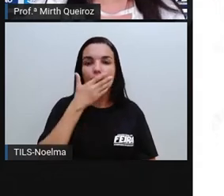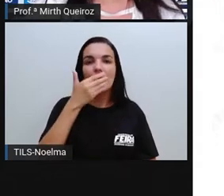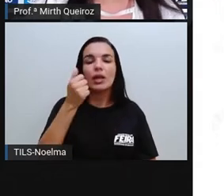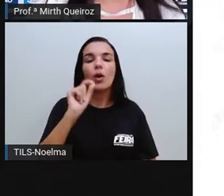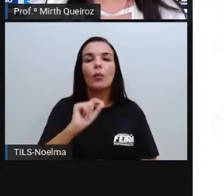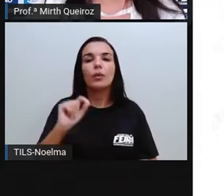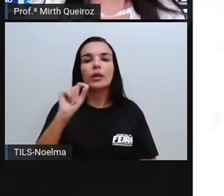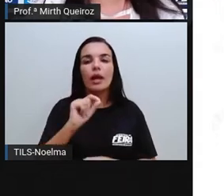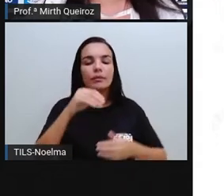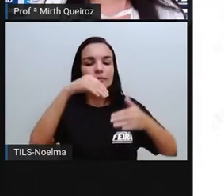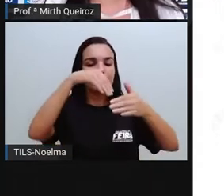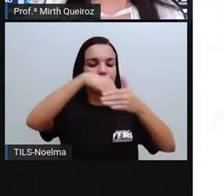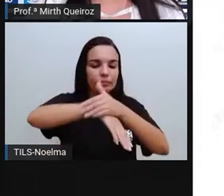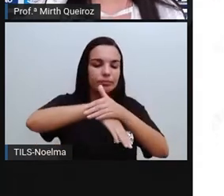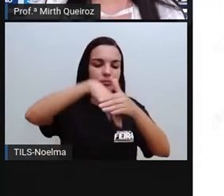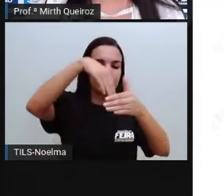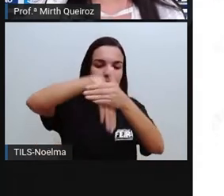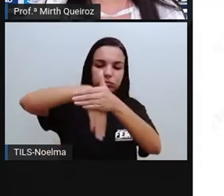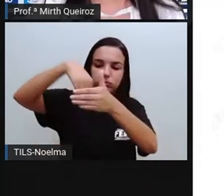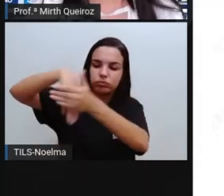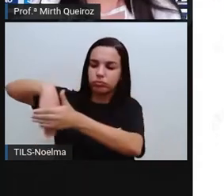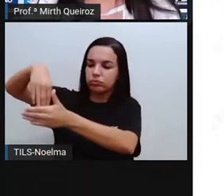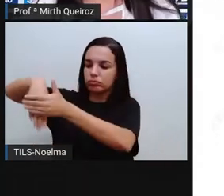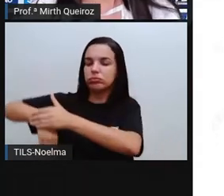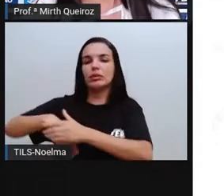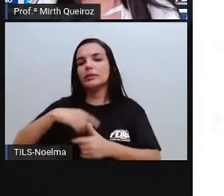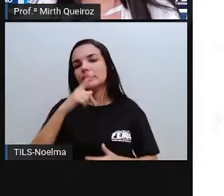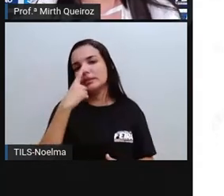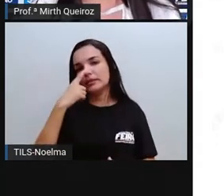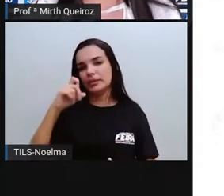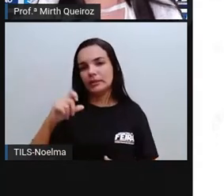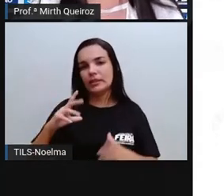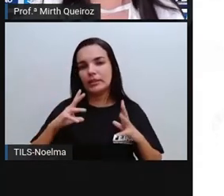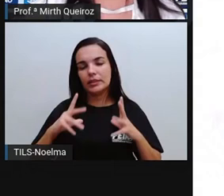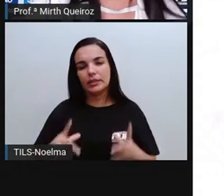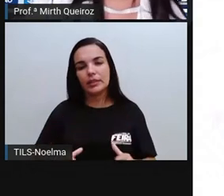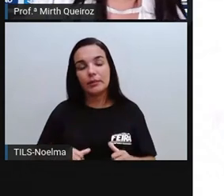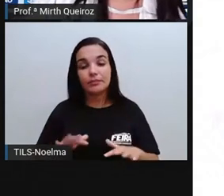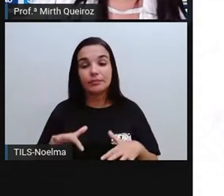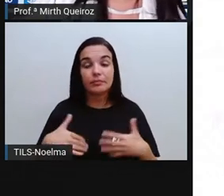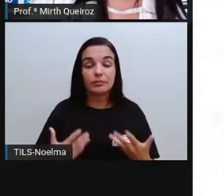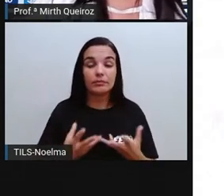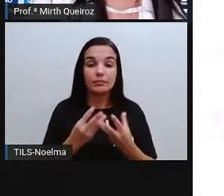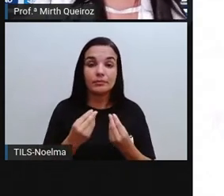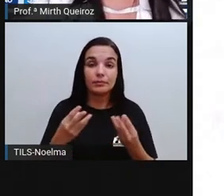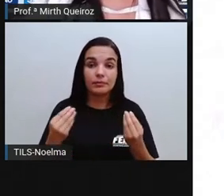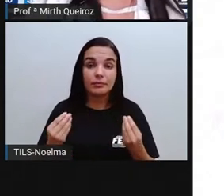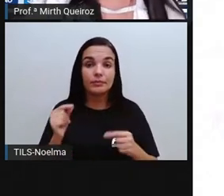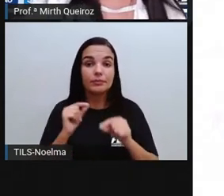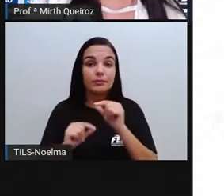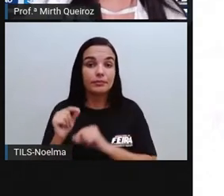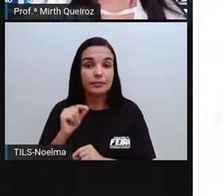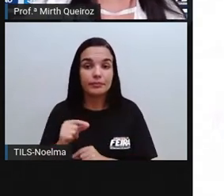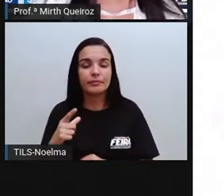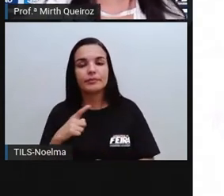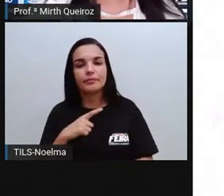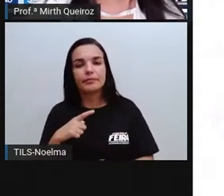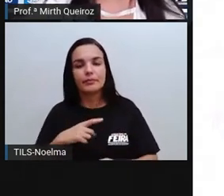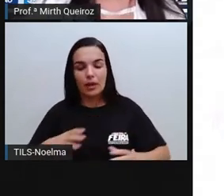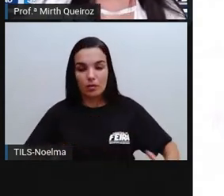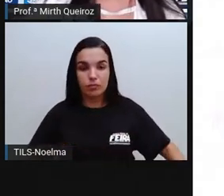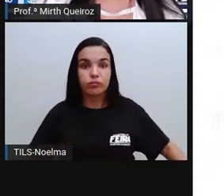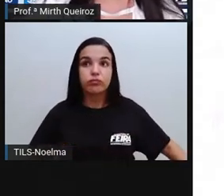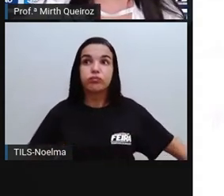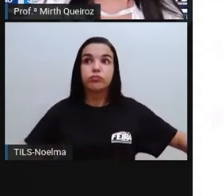sanitário, mas nem todas as cidades brasileiras possuem aterro sanitário. Então, muitas vezes, tem-se os lixões.